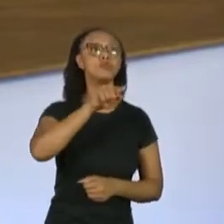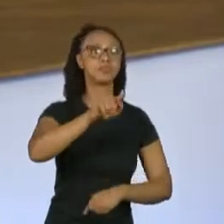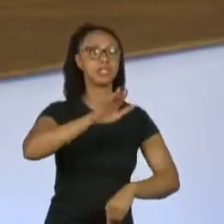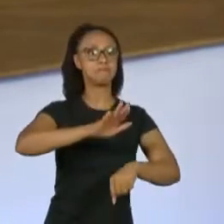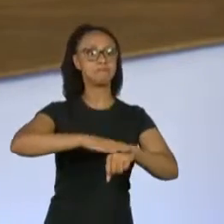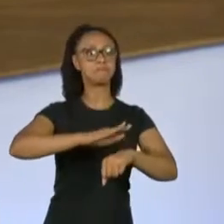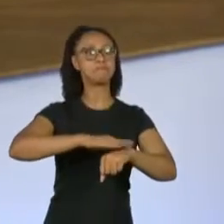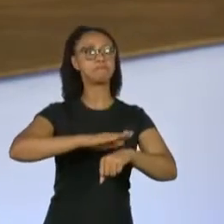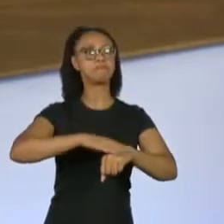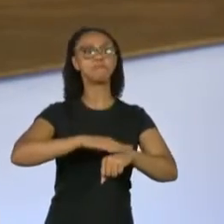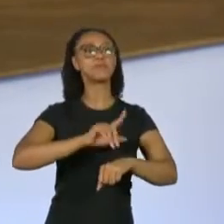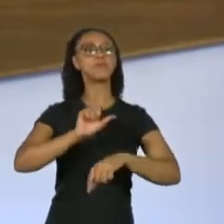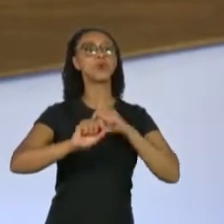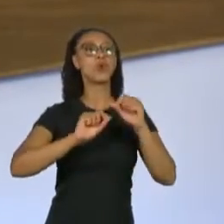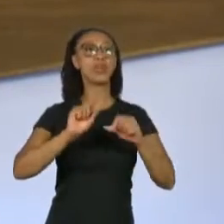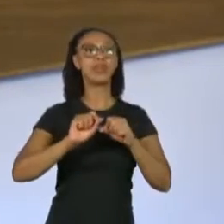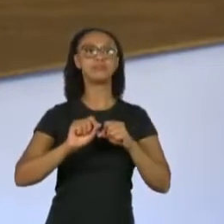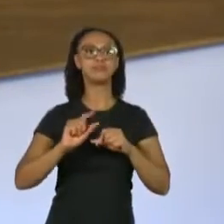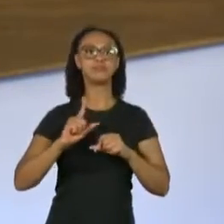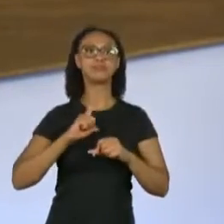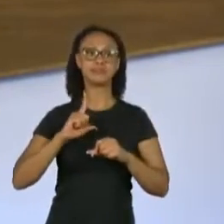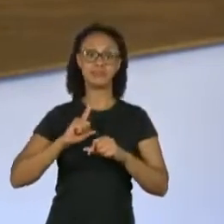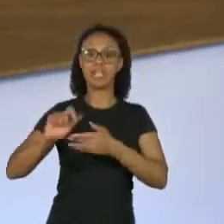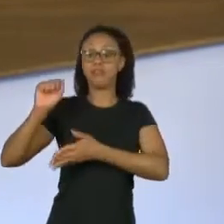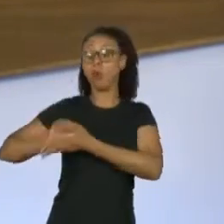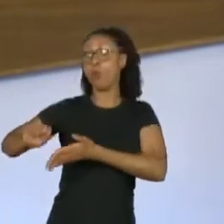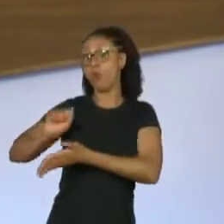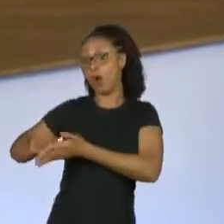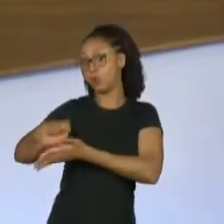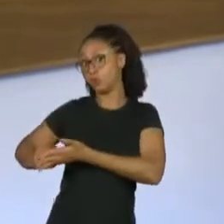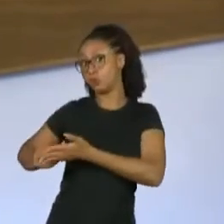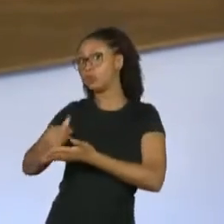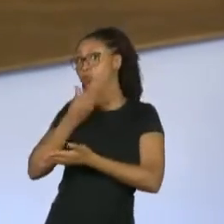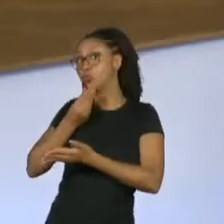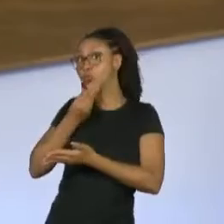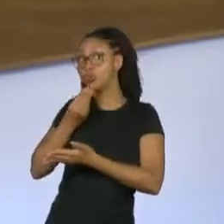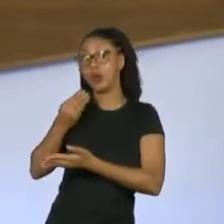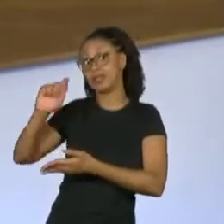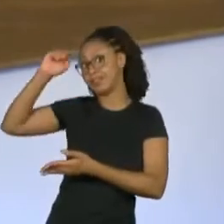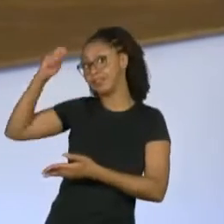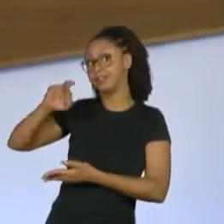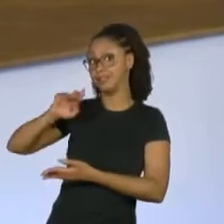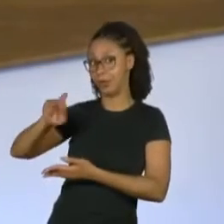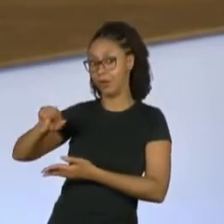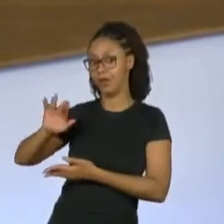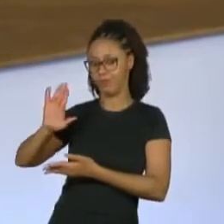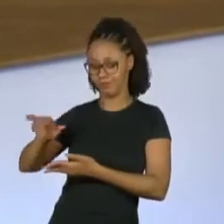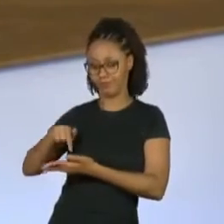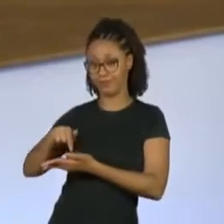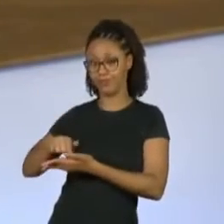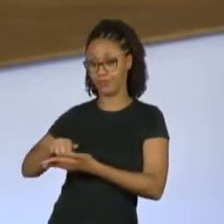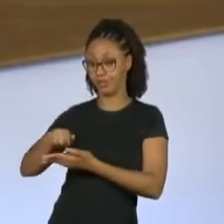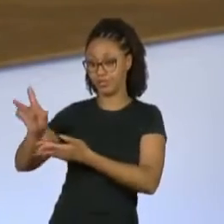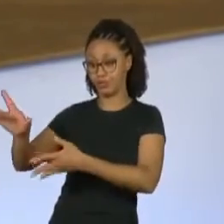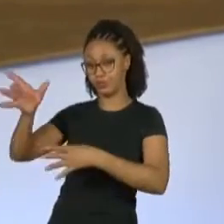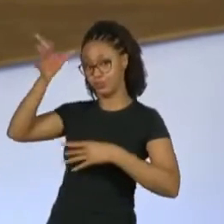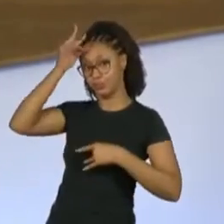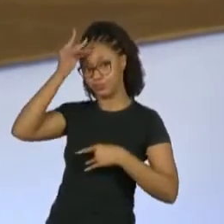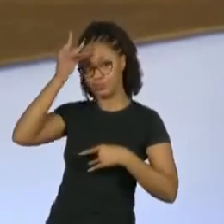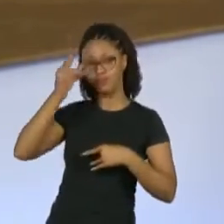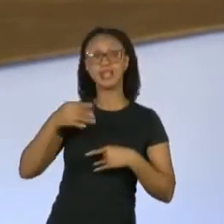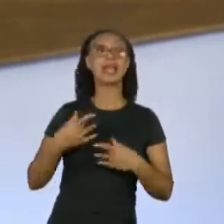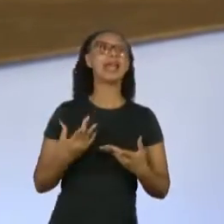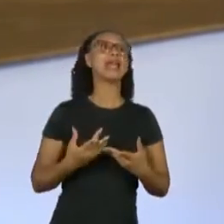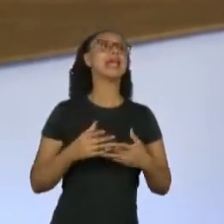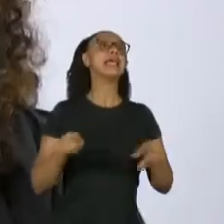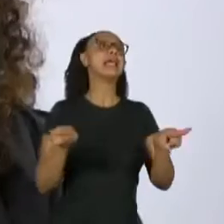uma visão de um autor não negro, né? E os espaços que são destinados aos atores negros,